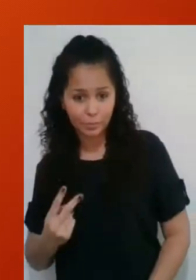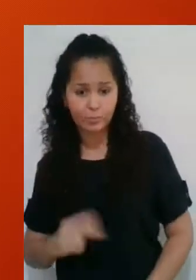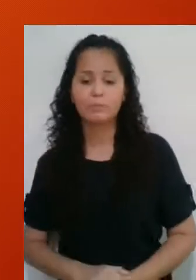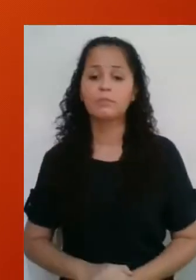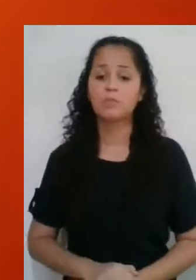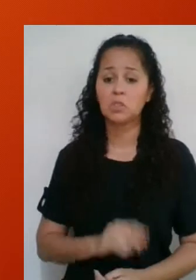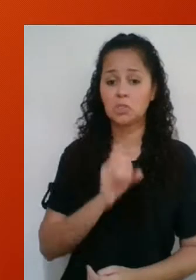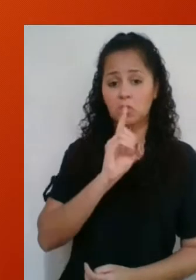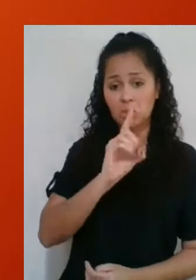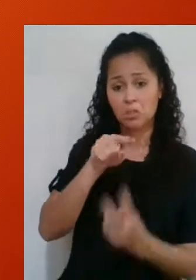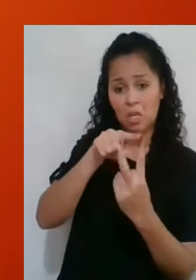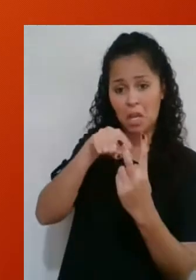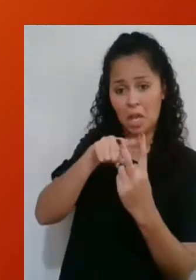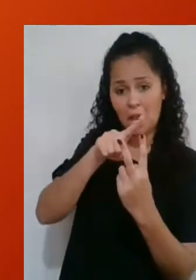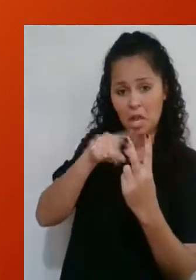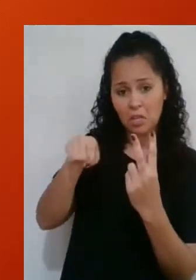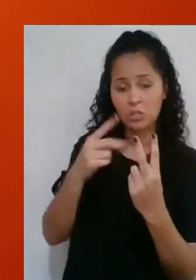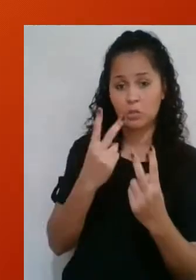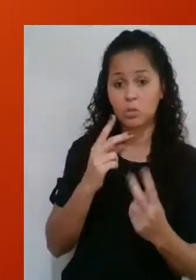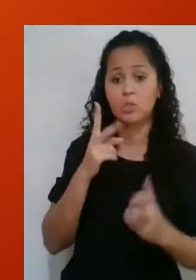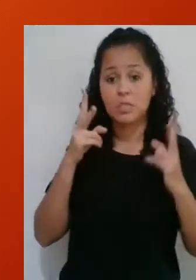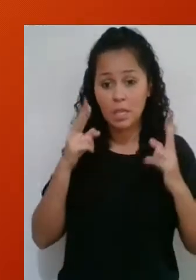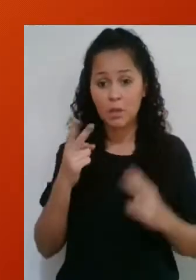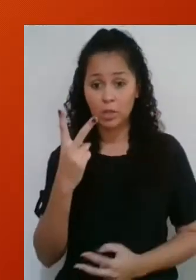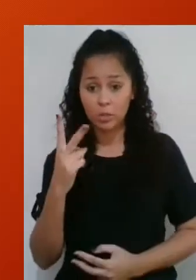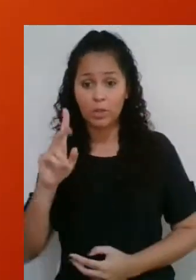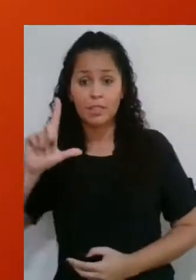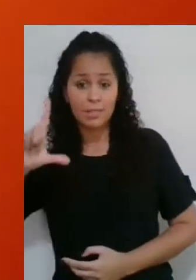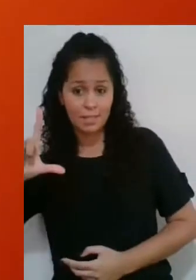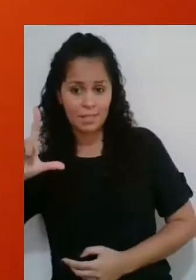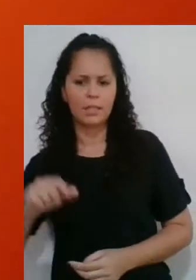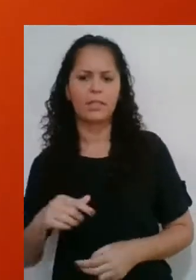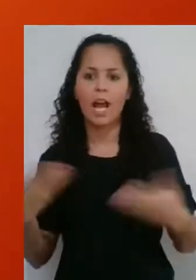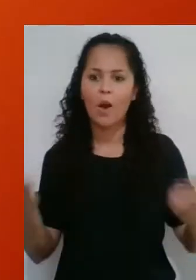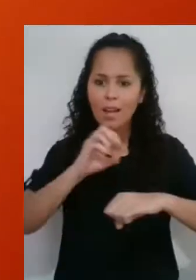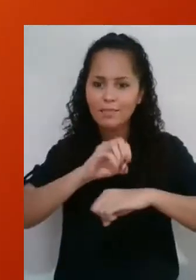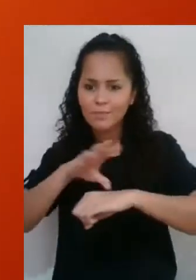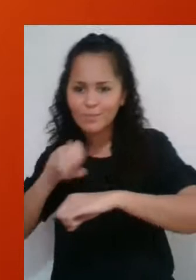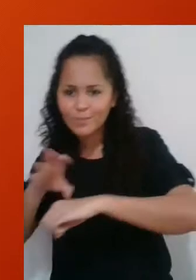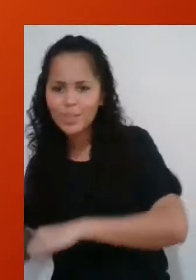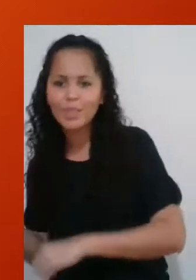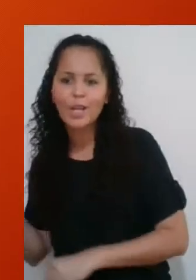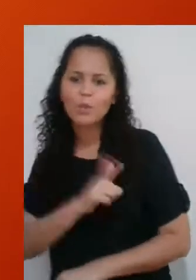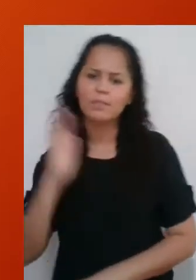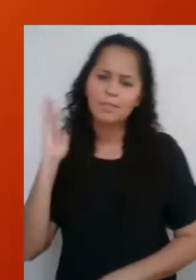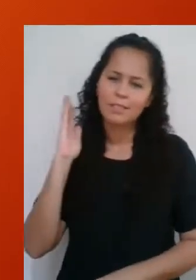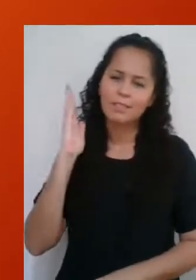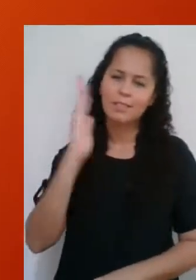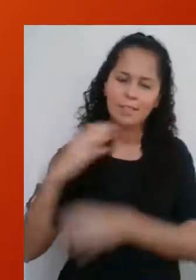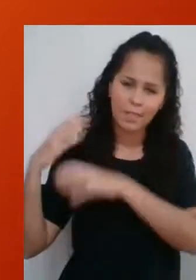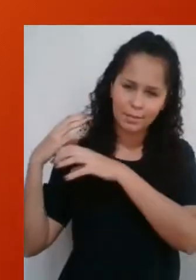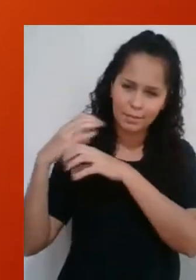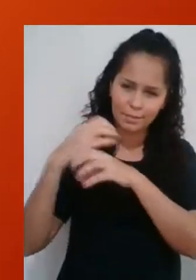que a diagonal vezes a raiz de 2 é igual a 2 vezes a medida do lado. E aqui eu quero te dar uma dica para chegar ao resultado